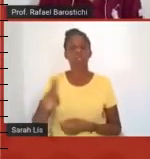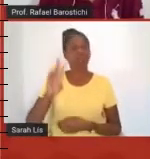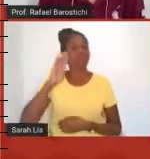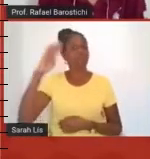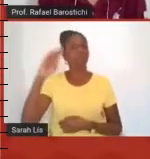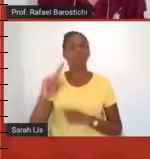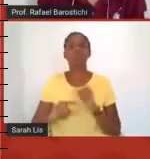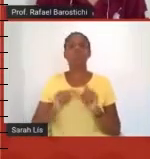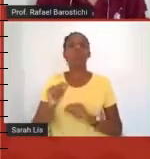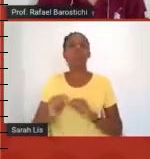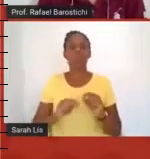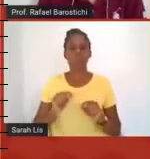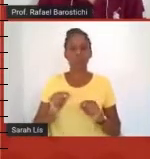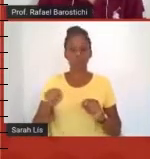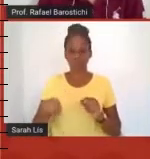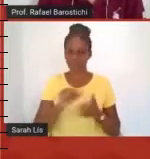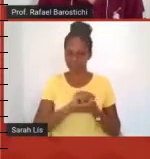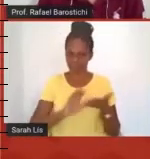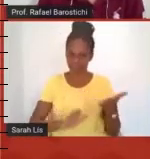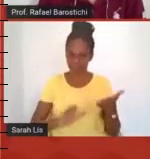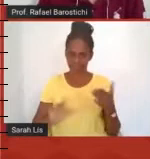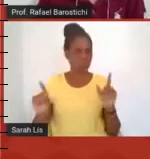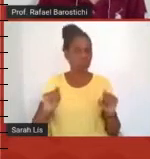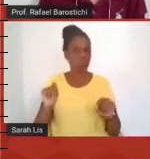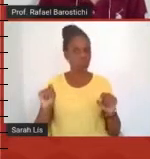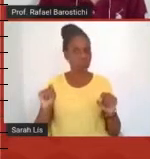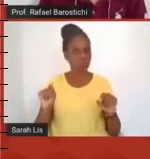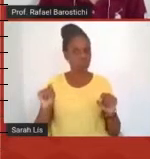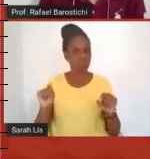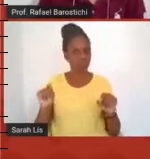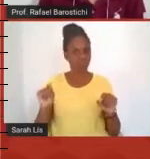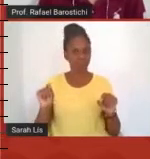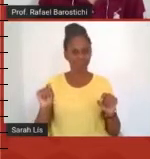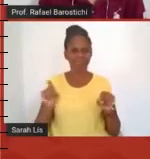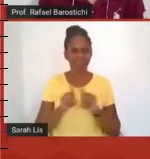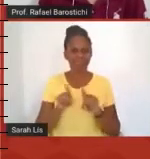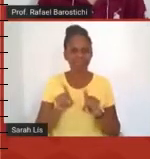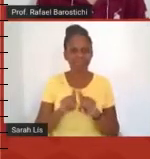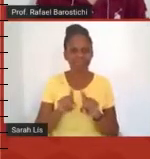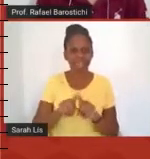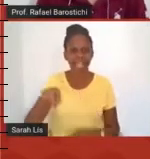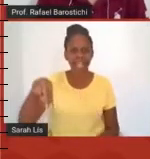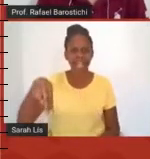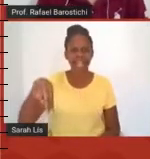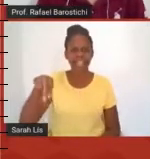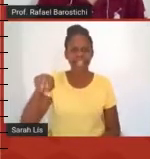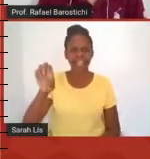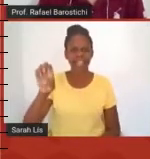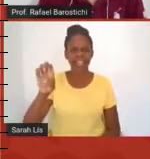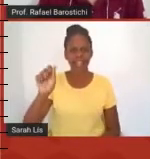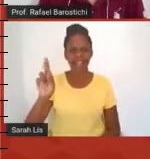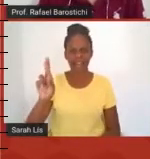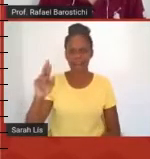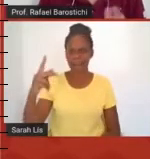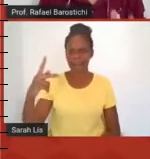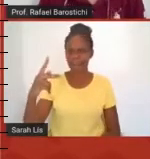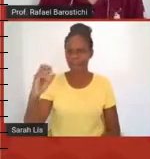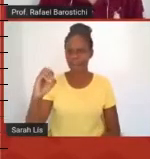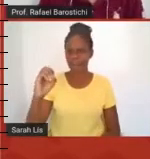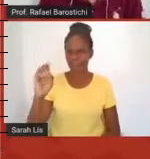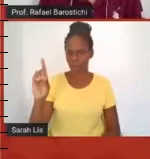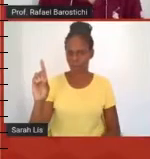conduzir essas atividades foi o Nearpod. É uma ferramenta, assim,